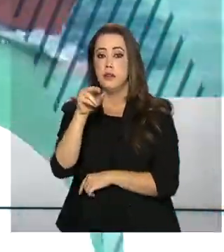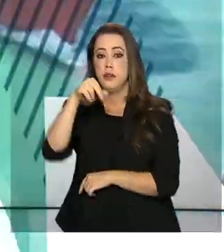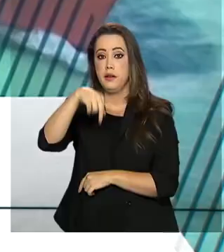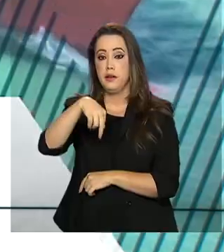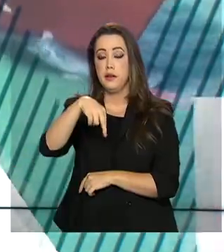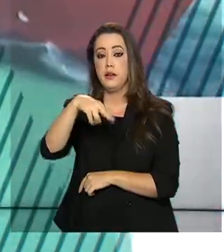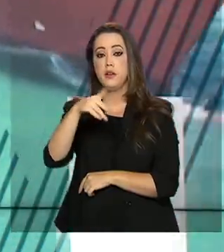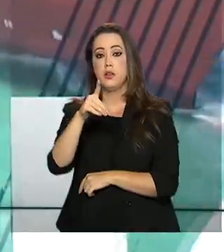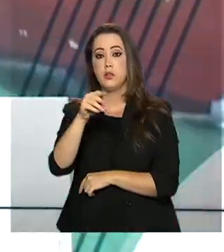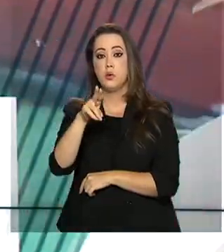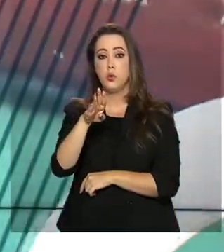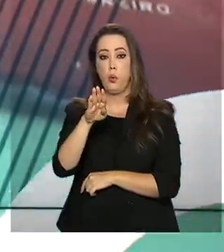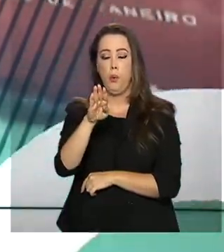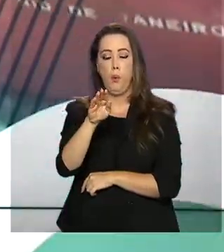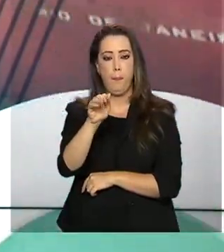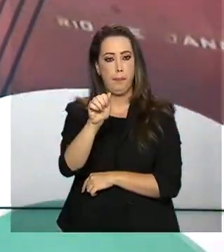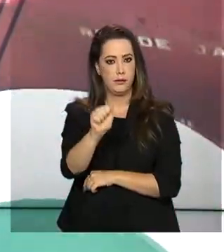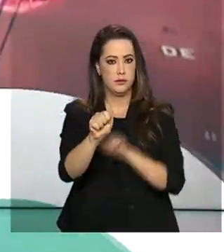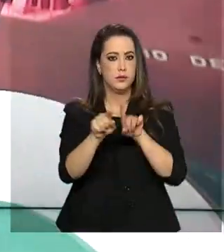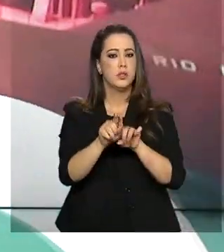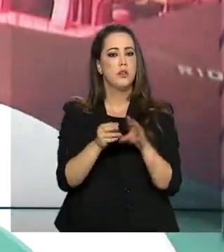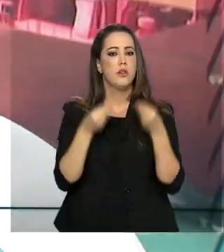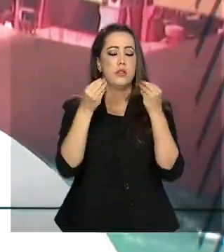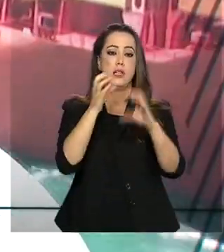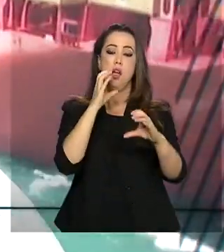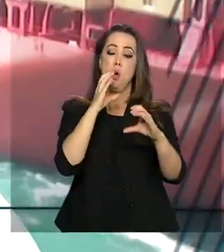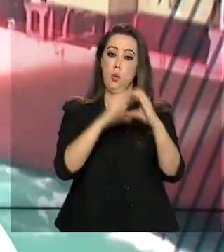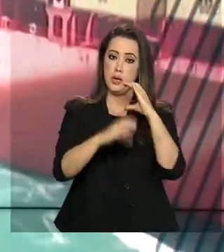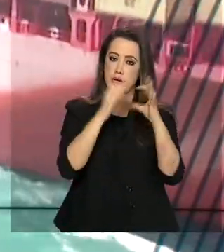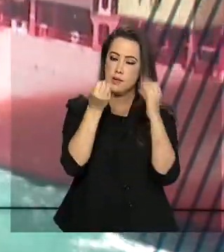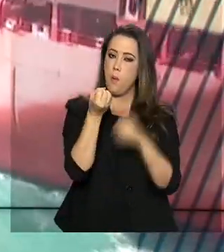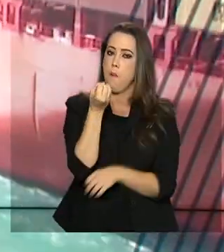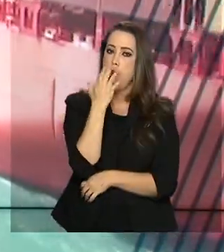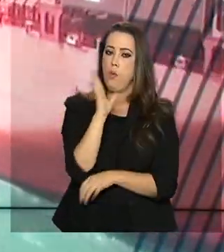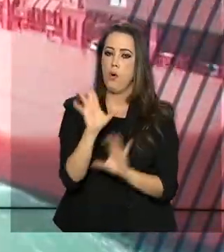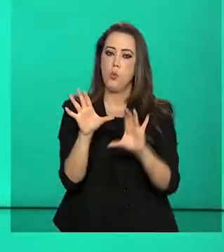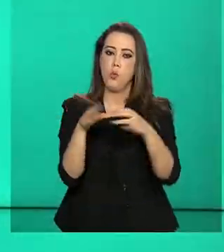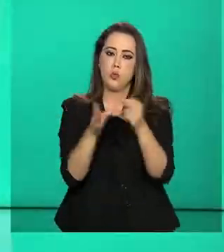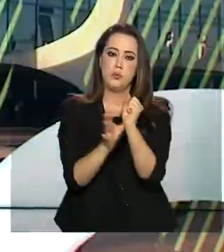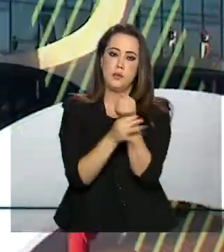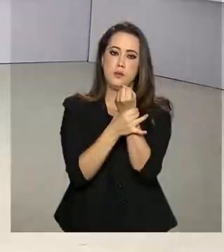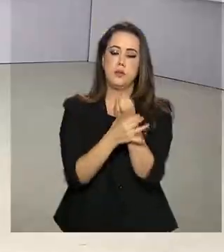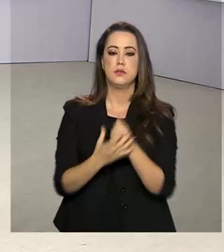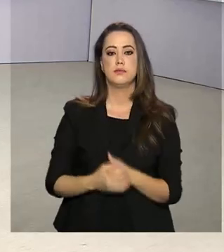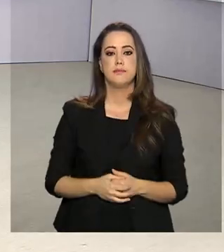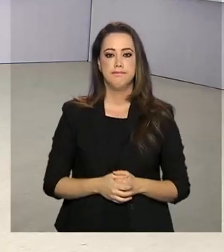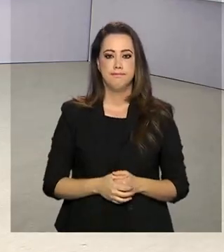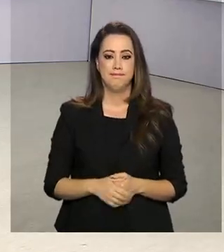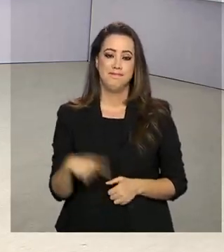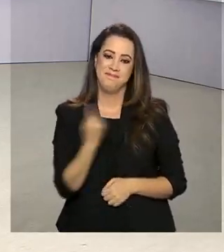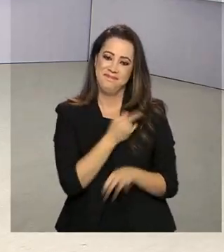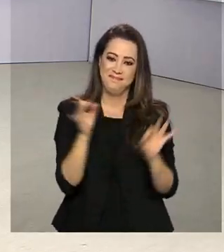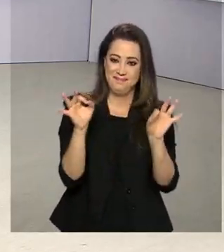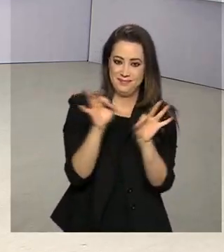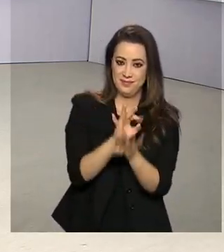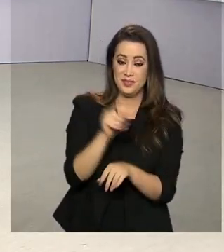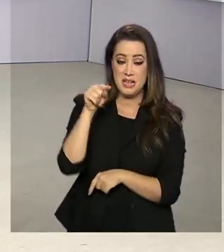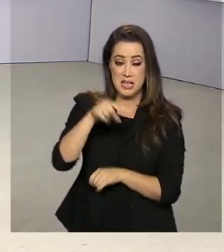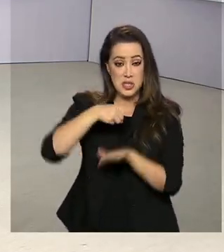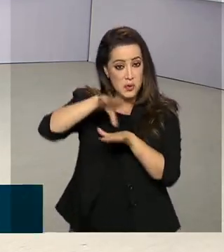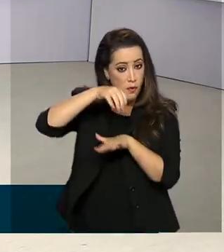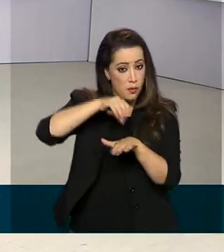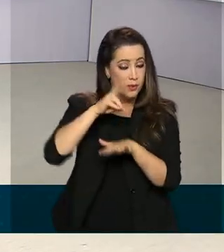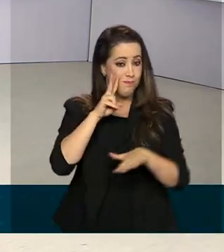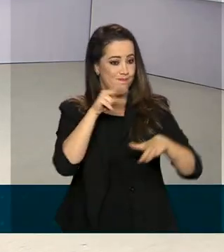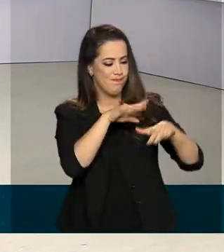O sistema vai garantir comunicação de qualidade aos agentes de segurança pública que atuam na região. A gente fica por aqui. Essas e